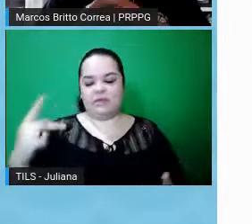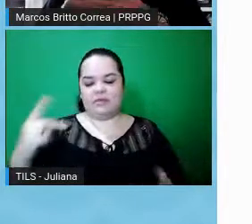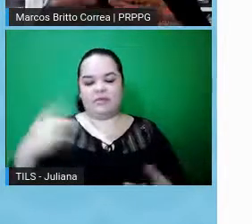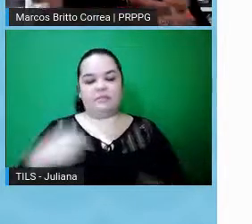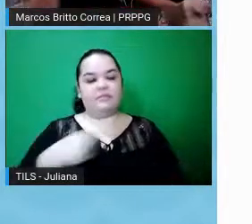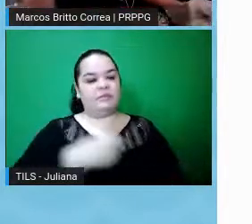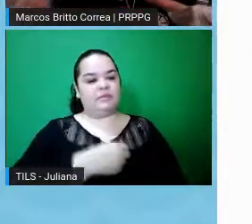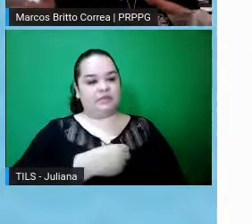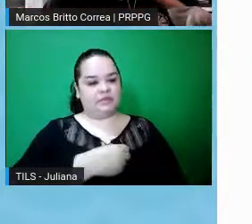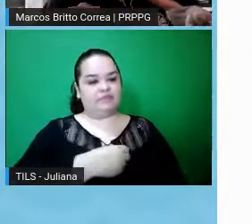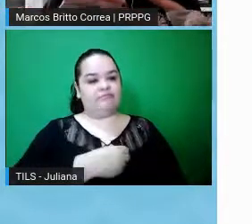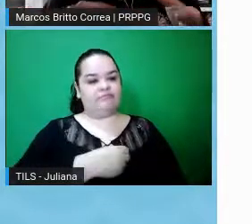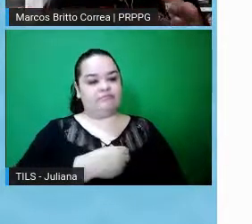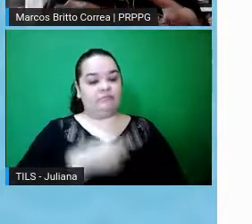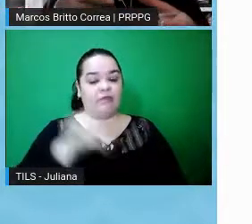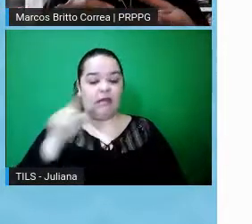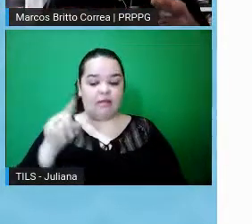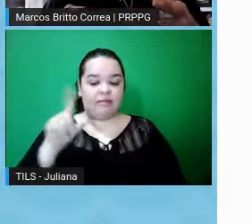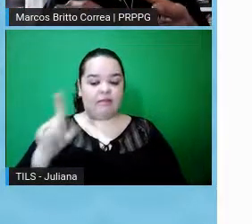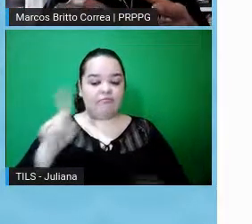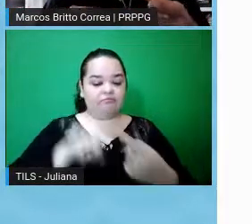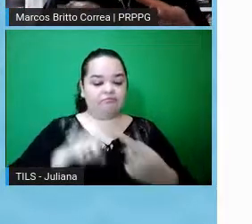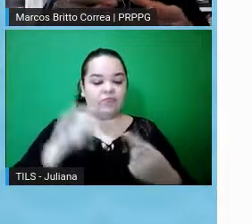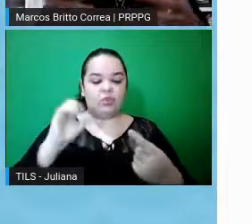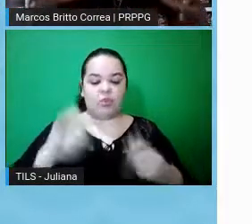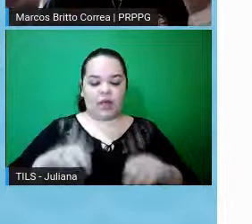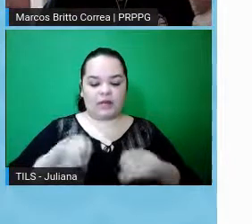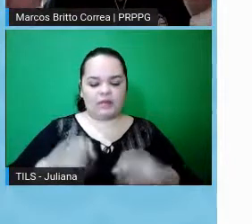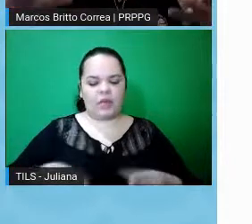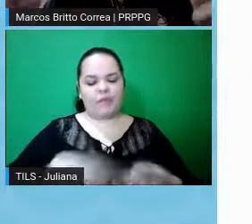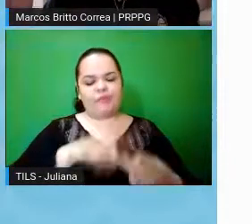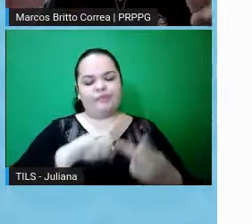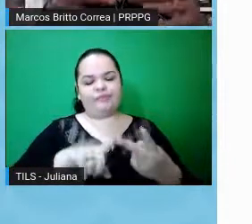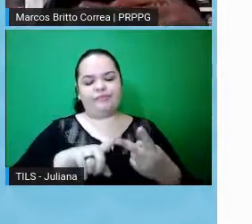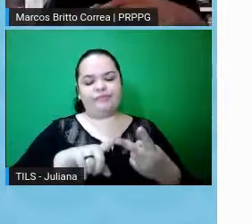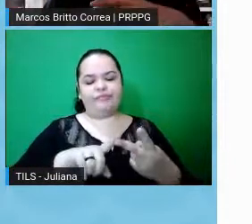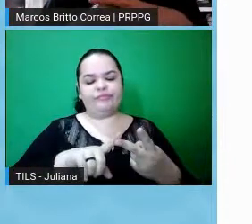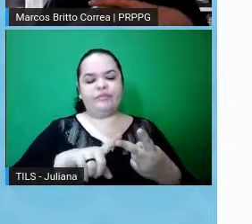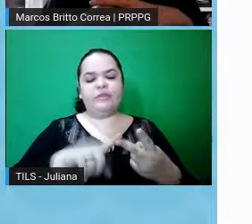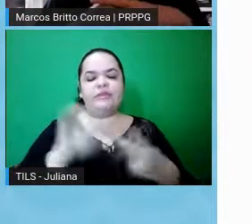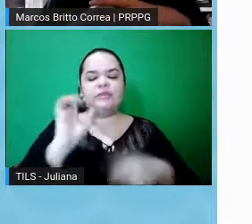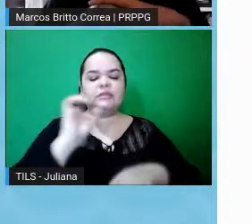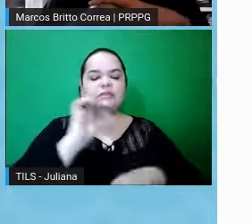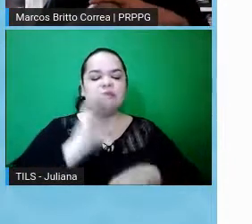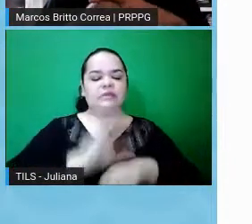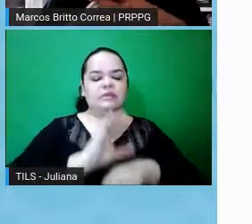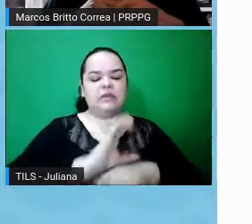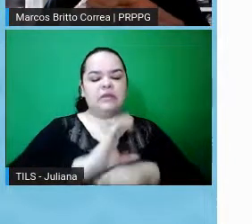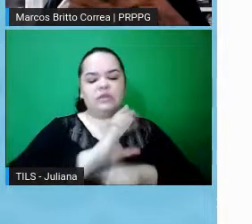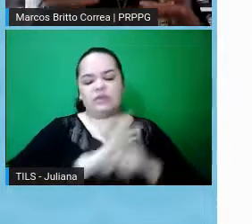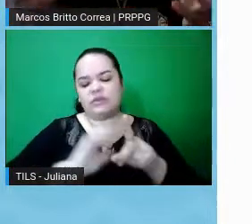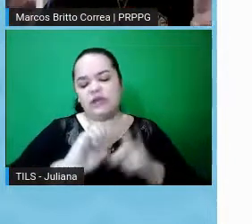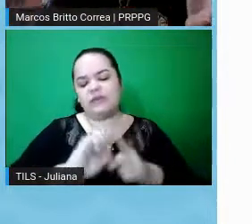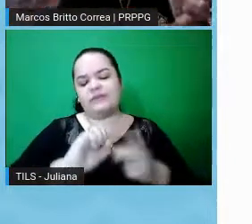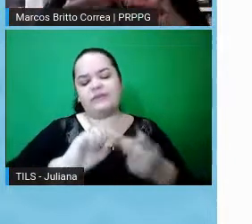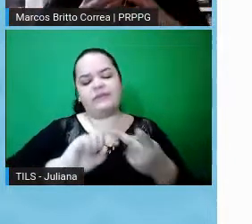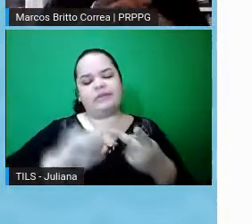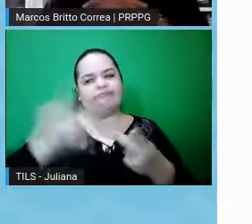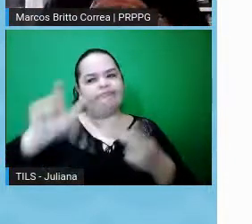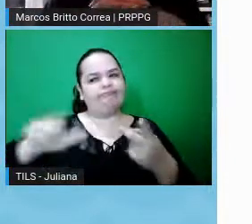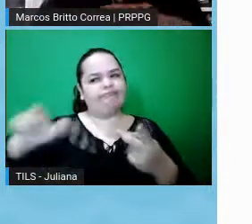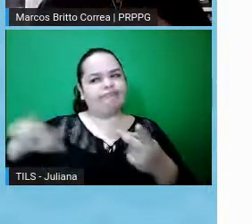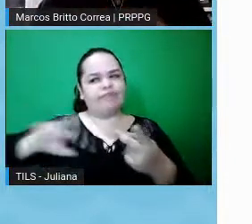que, como eu falei, tem componentes da Faculdade de Educação, tem componentes, tem pessoas das ciências sociais, ele tá